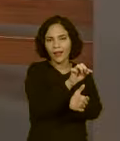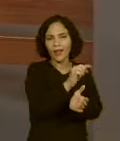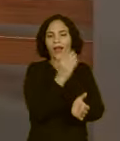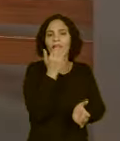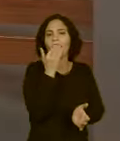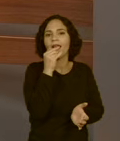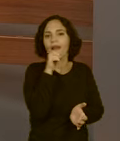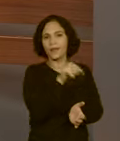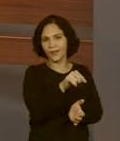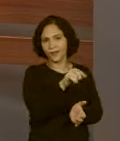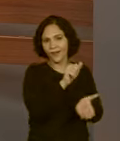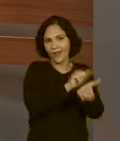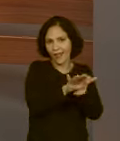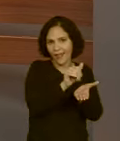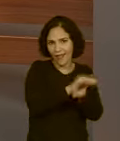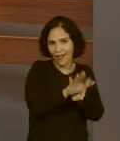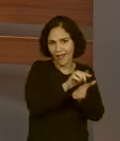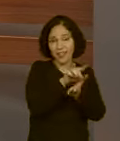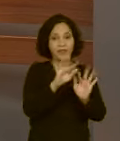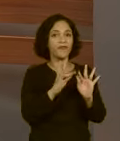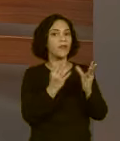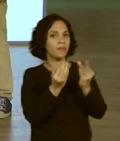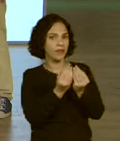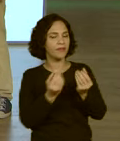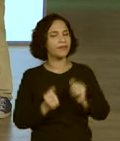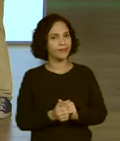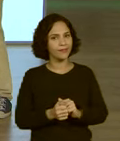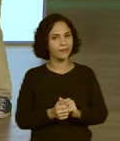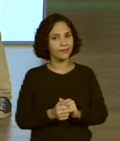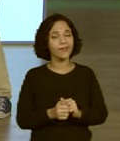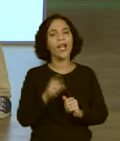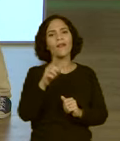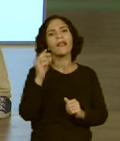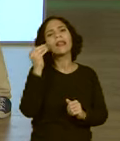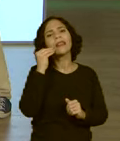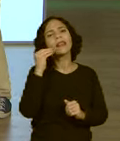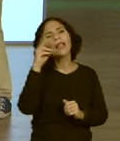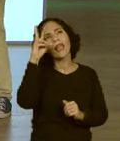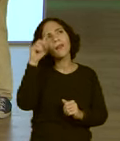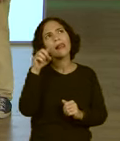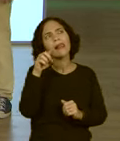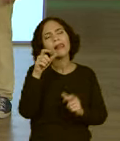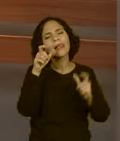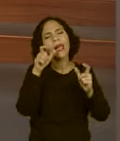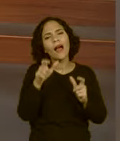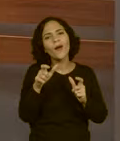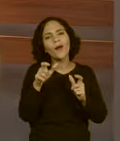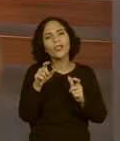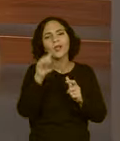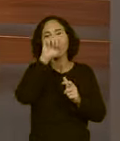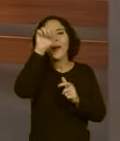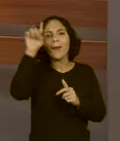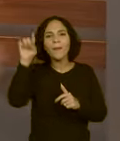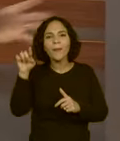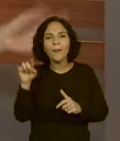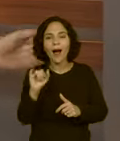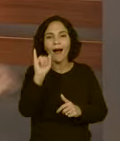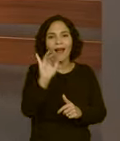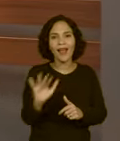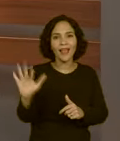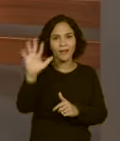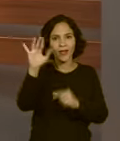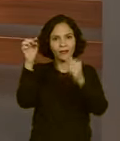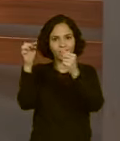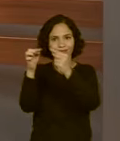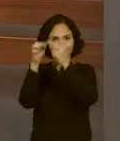despesas de alimentação de uma família. E aí você vai tentar lembrar aonde que estavam aquelas imagens e apontar